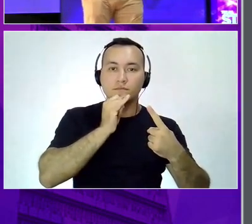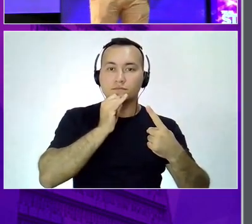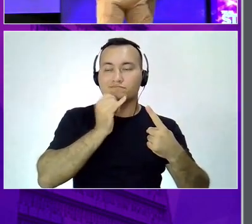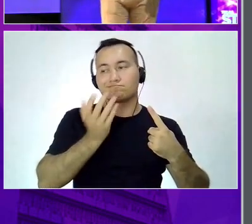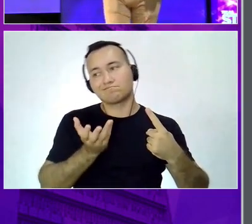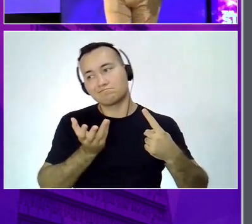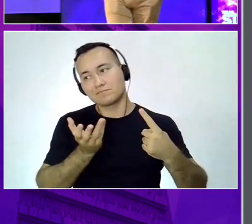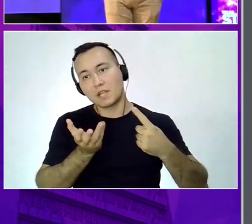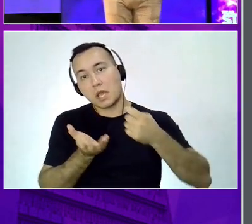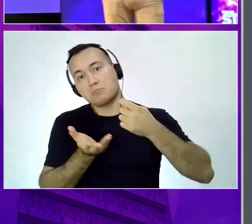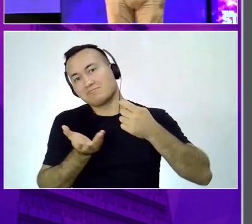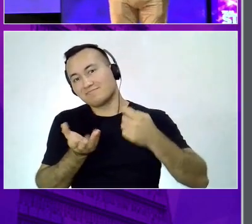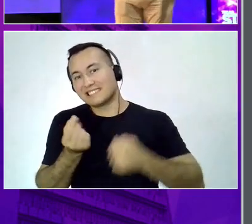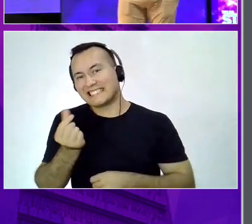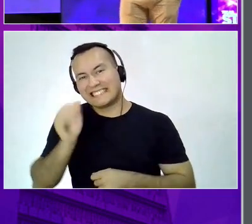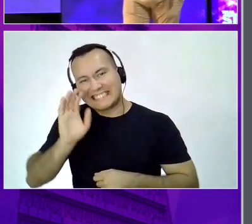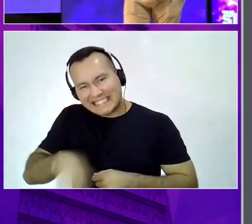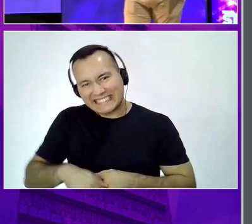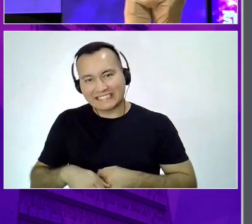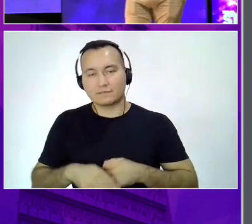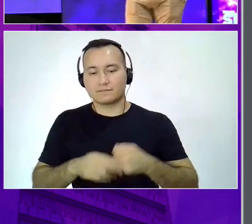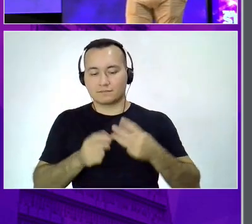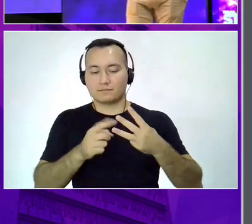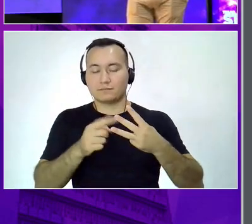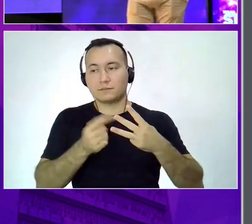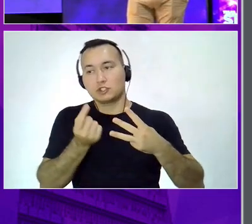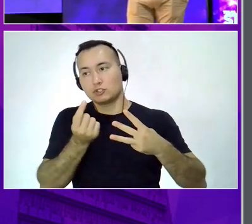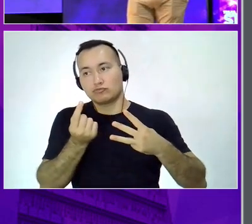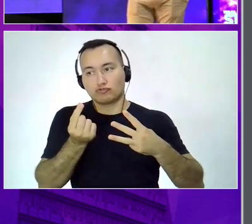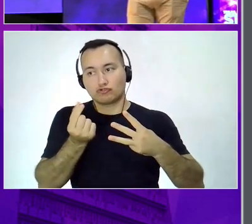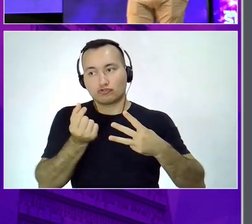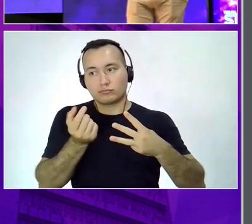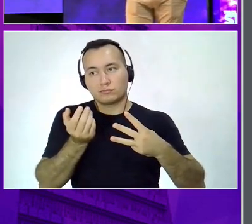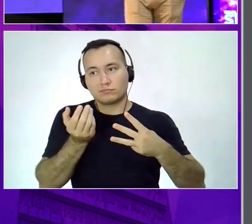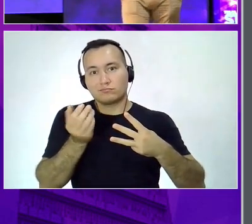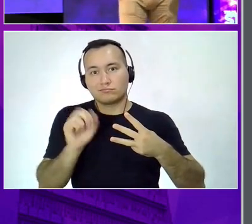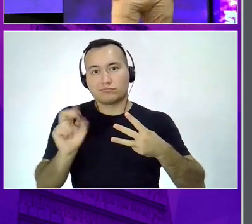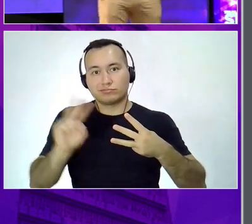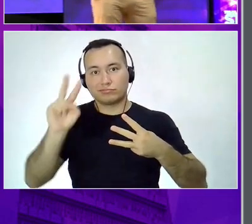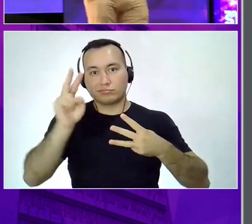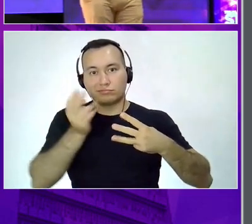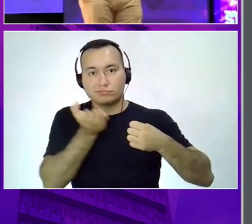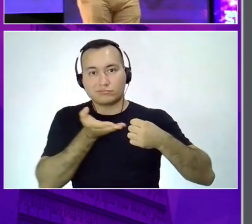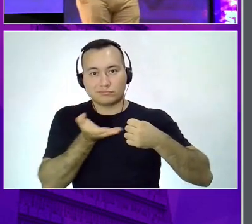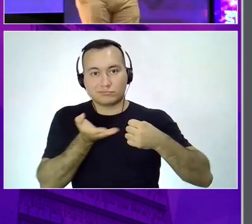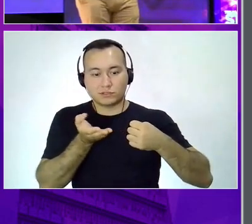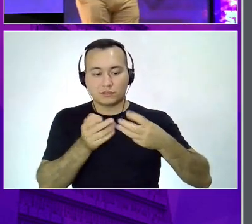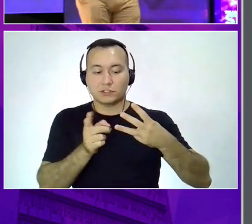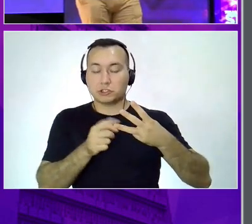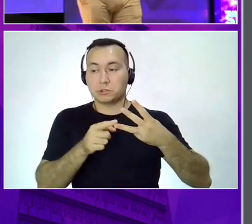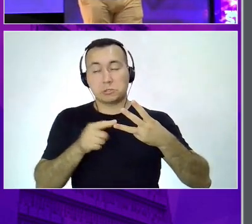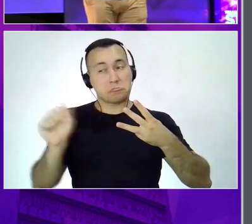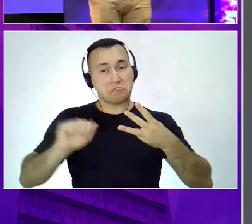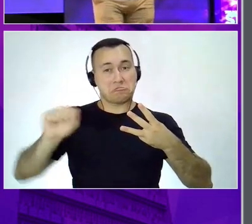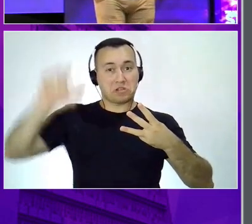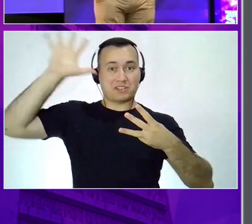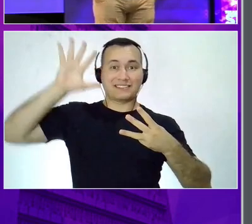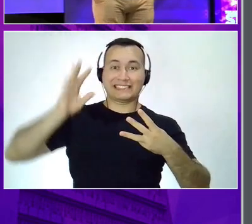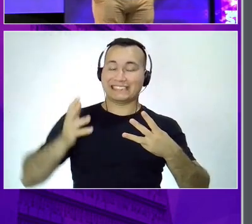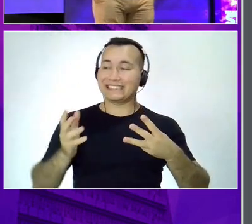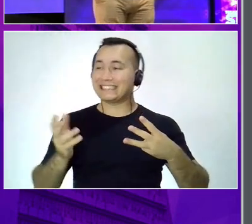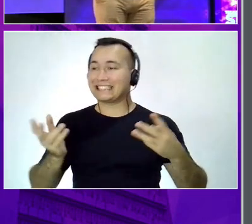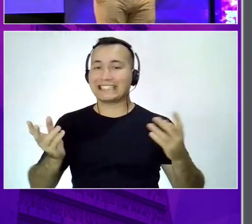pessoa vai ser o alvo pra você vender, né? E agora eu dando 17 territórios. E aí, Yara, por onde que a gente